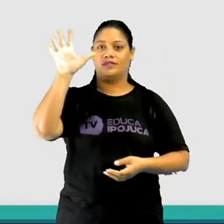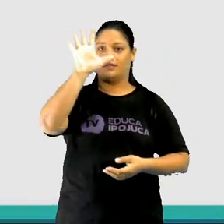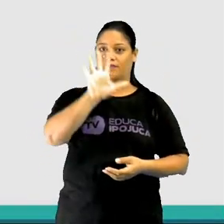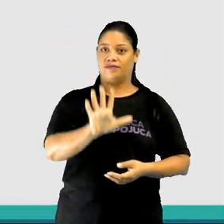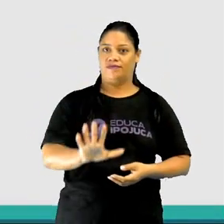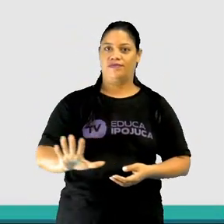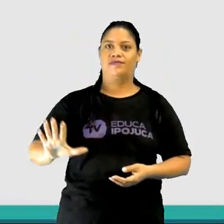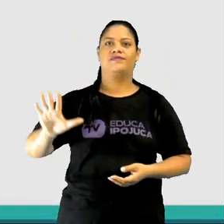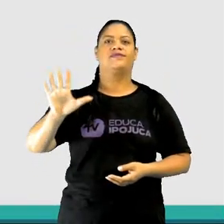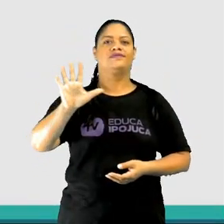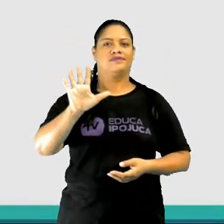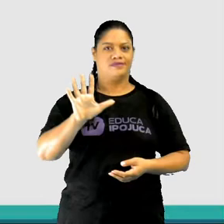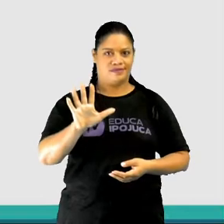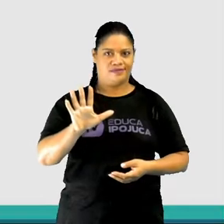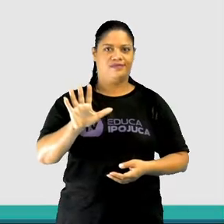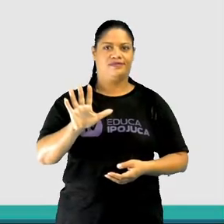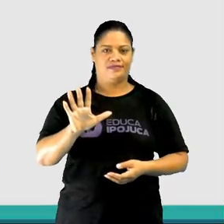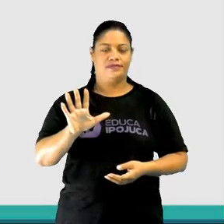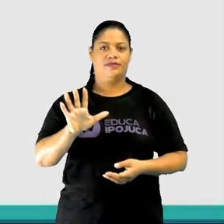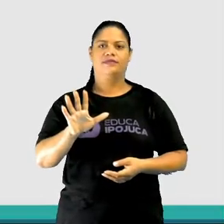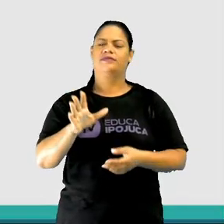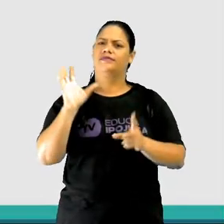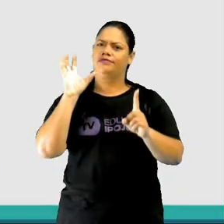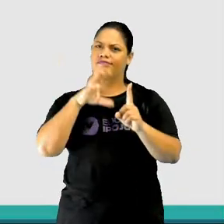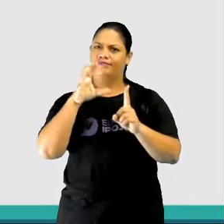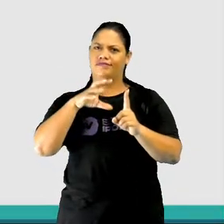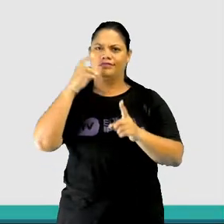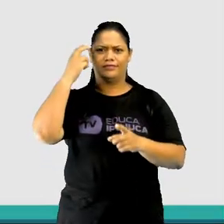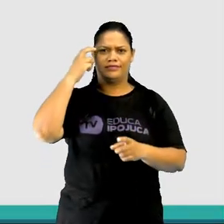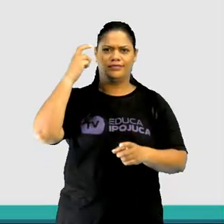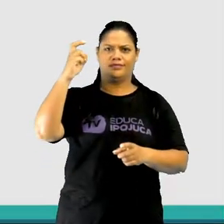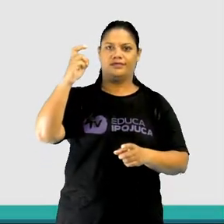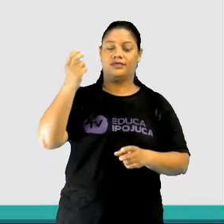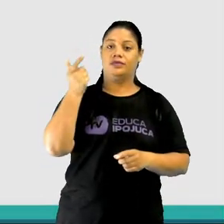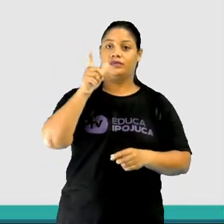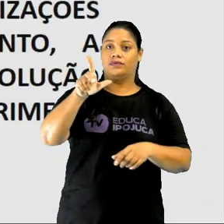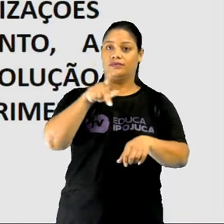Europa e a sua influência cultural em outros países.